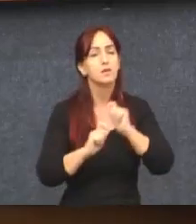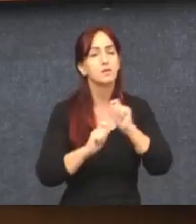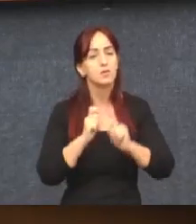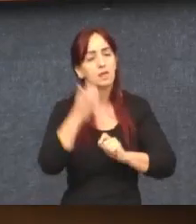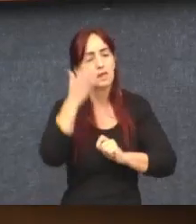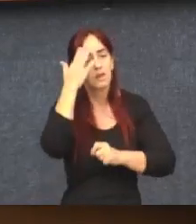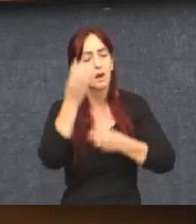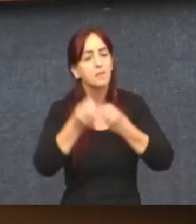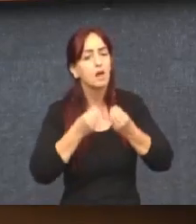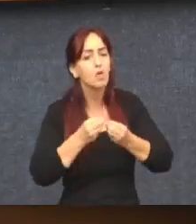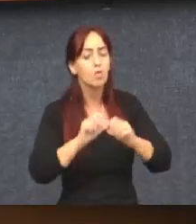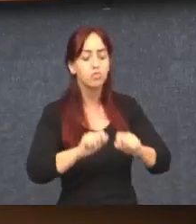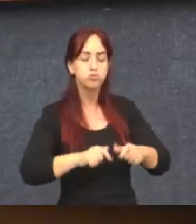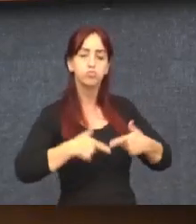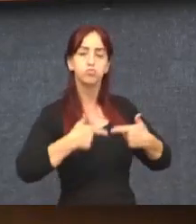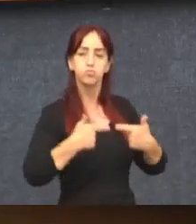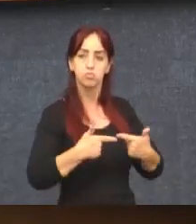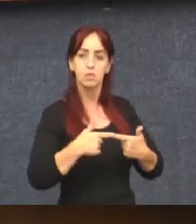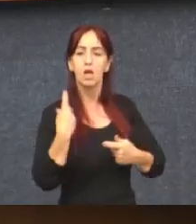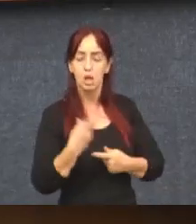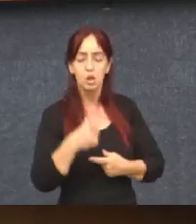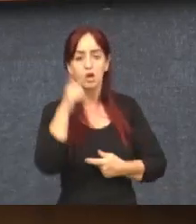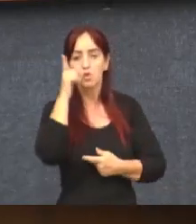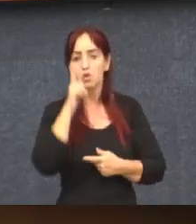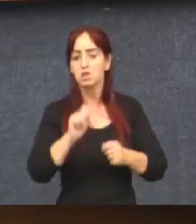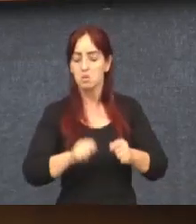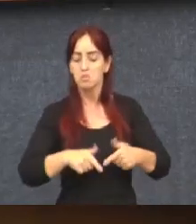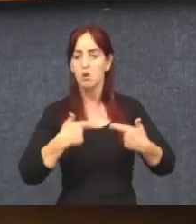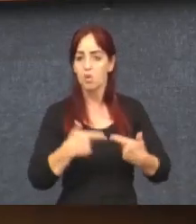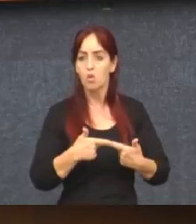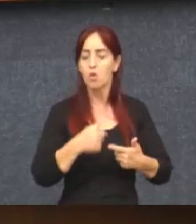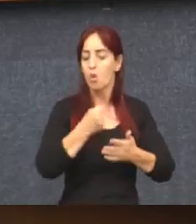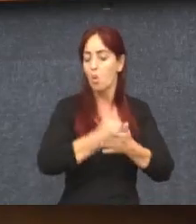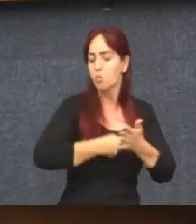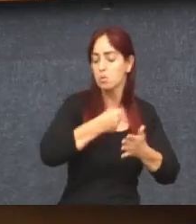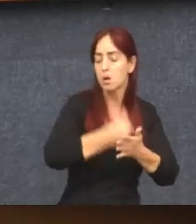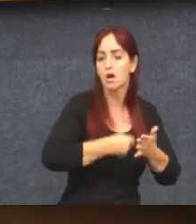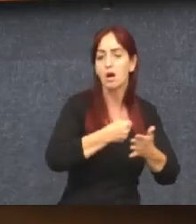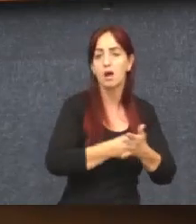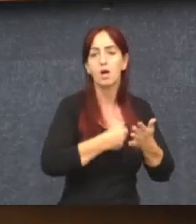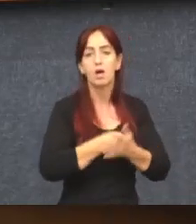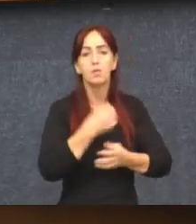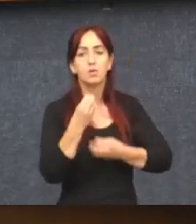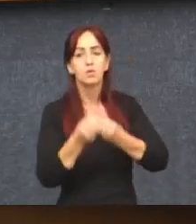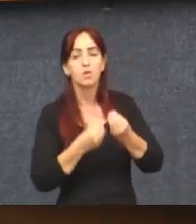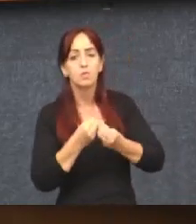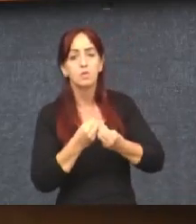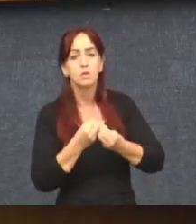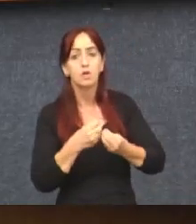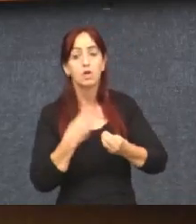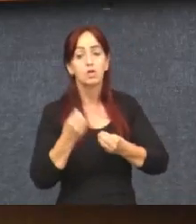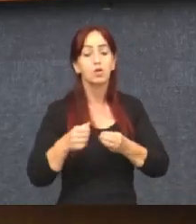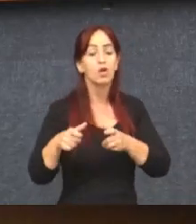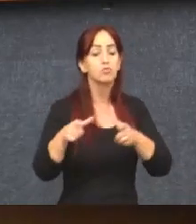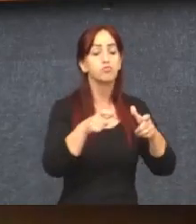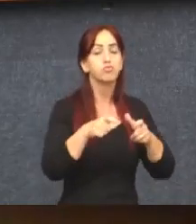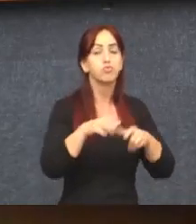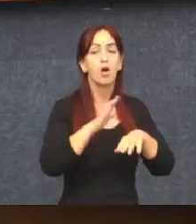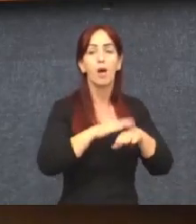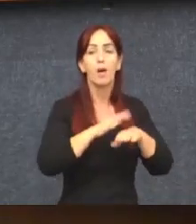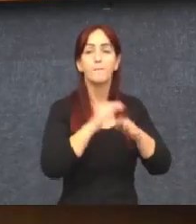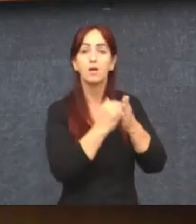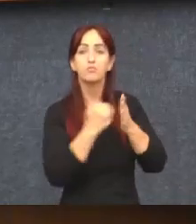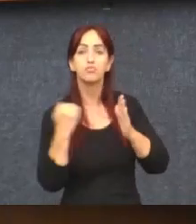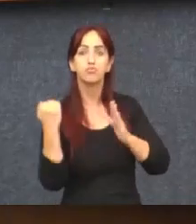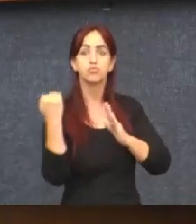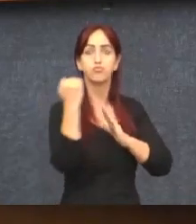lutar. E nós lutamos, lutamos de forma que as nossas trincheiras ultrapassaram os